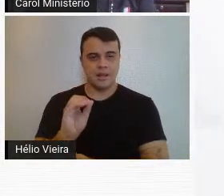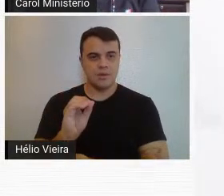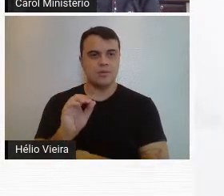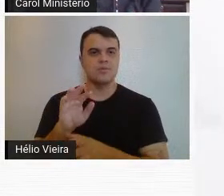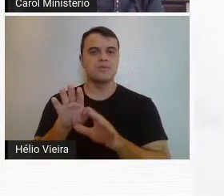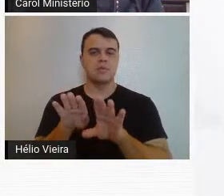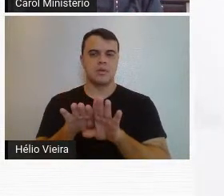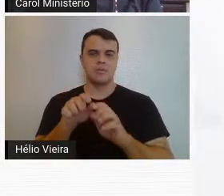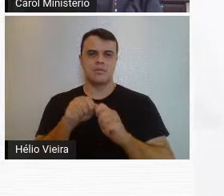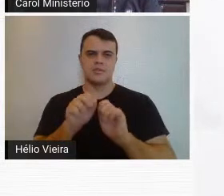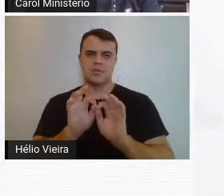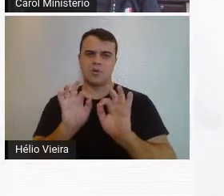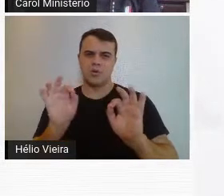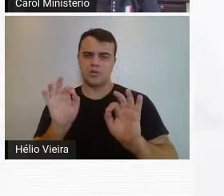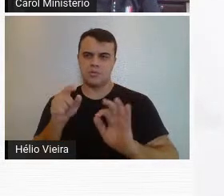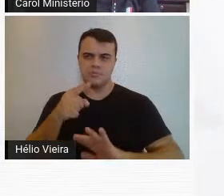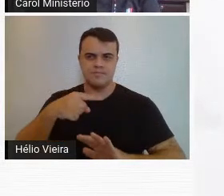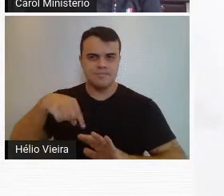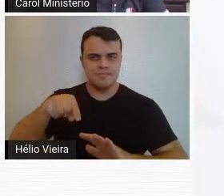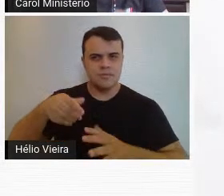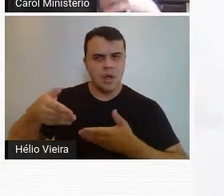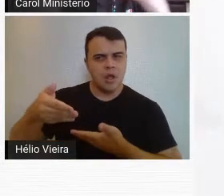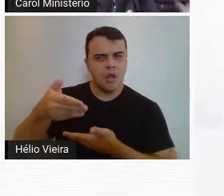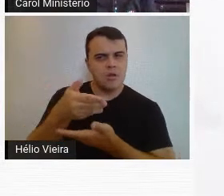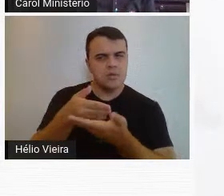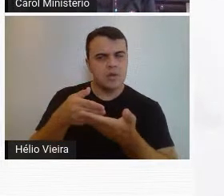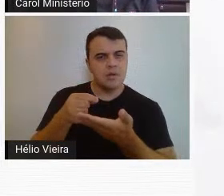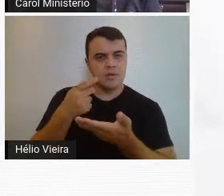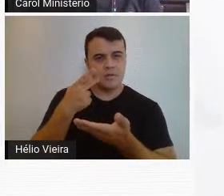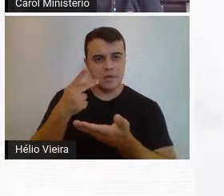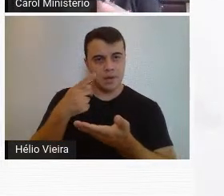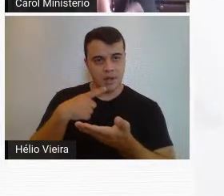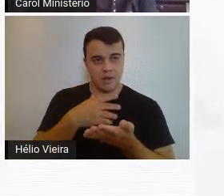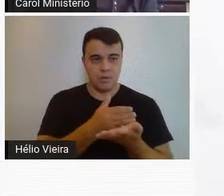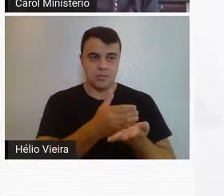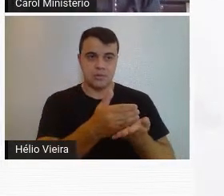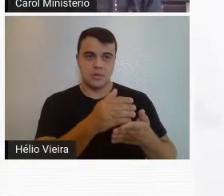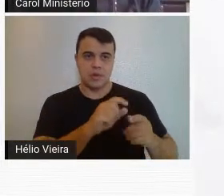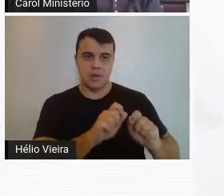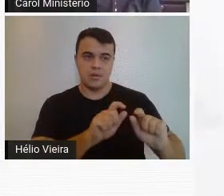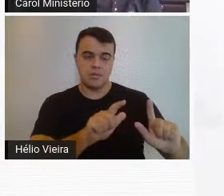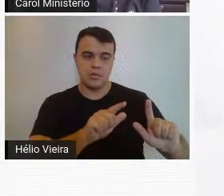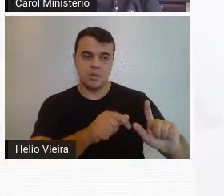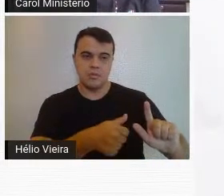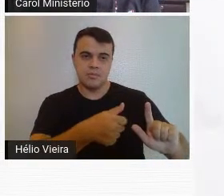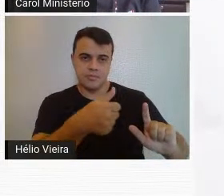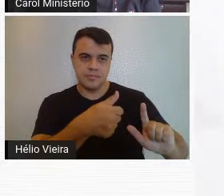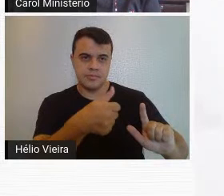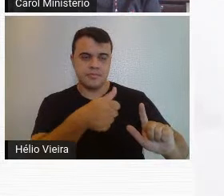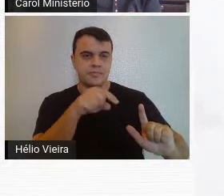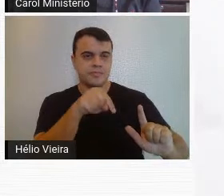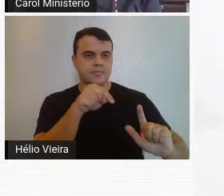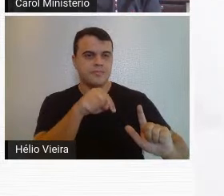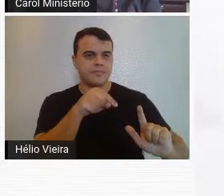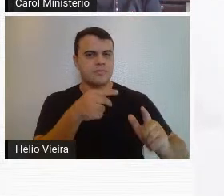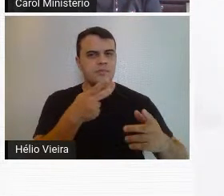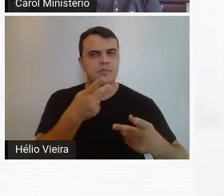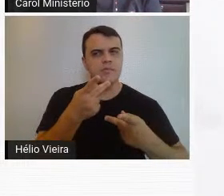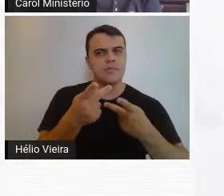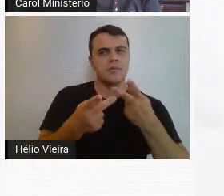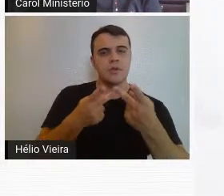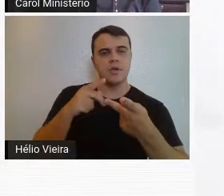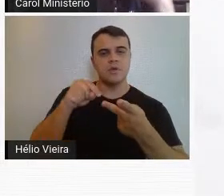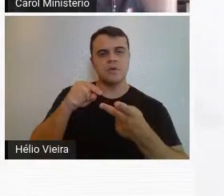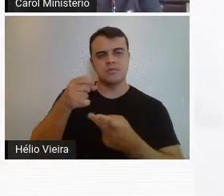que também vai ser um excelente articulador, que, inclusive, na abertura da exposição, ele abre com o discurso